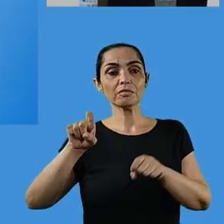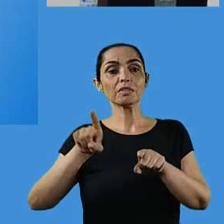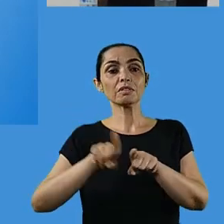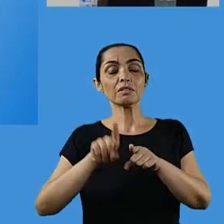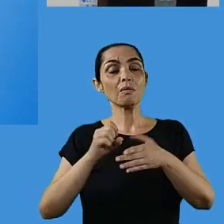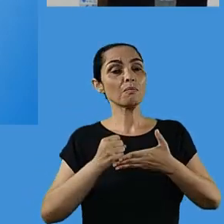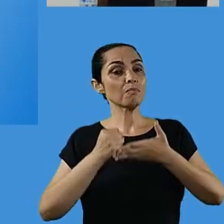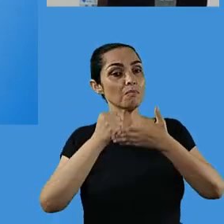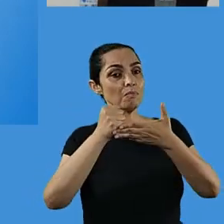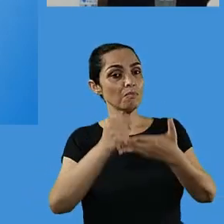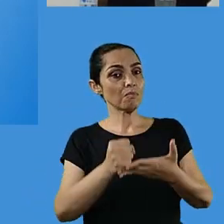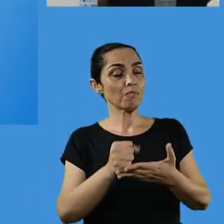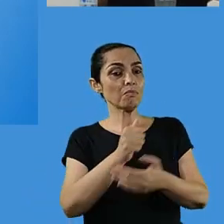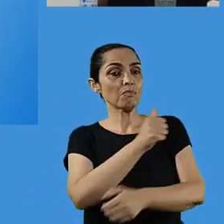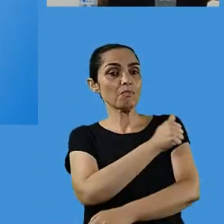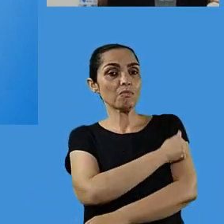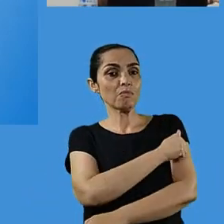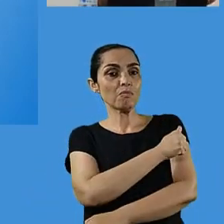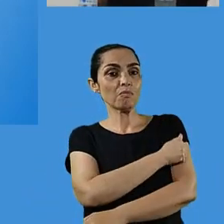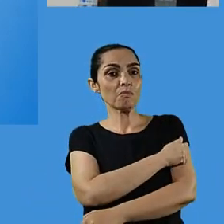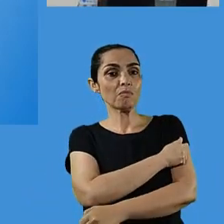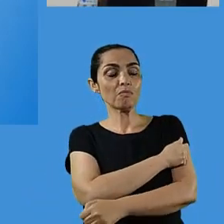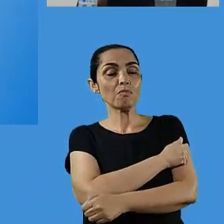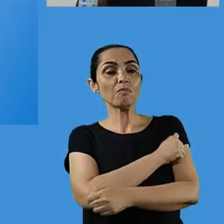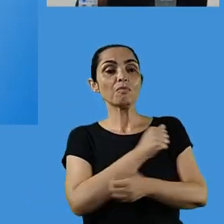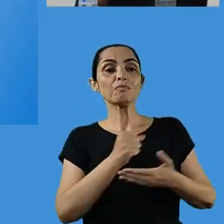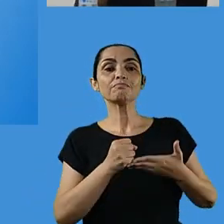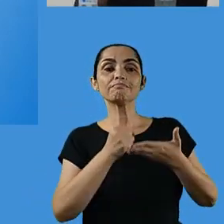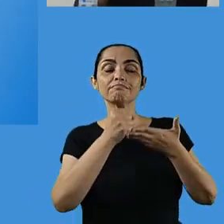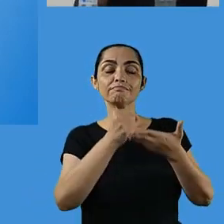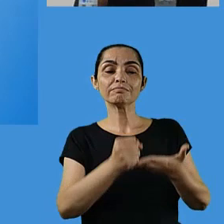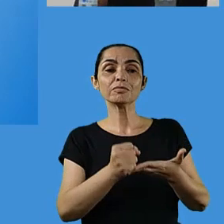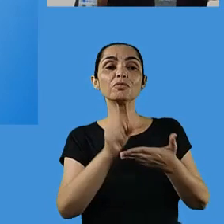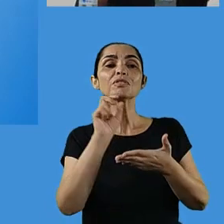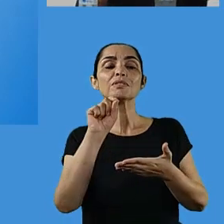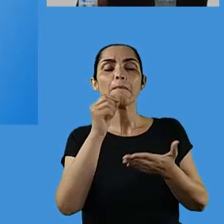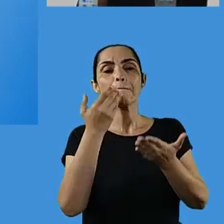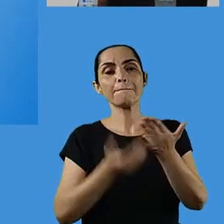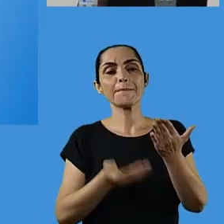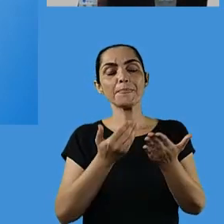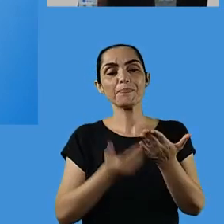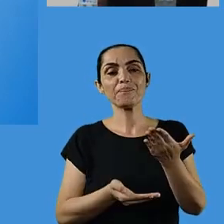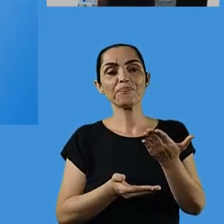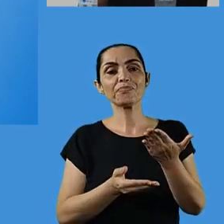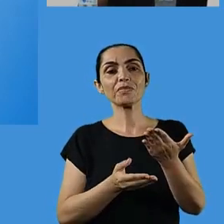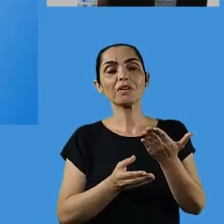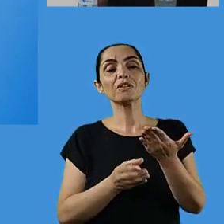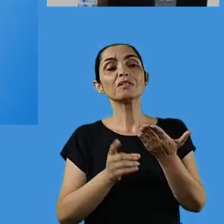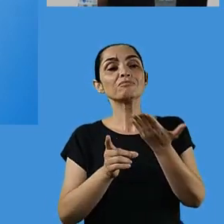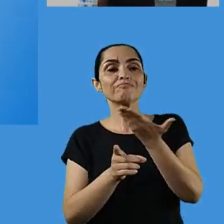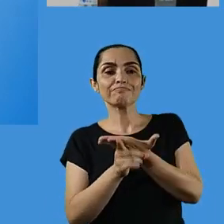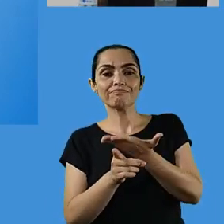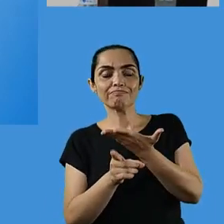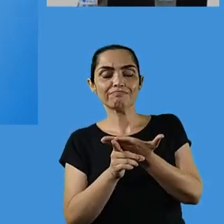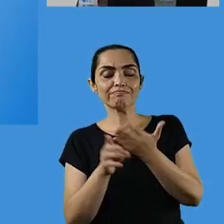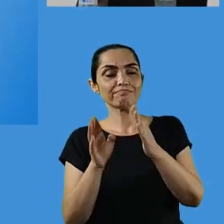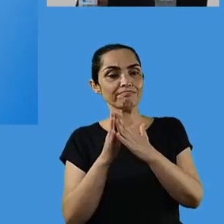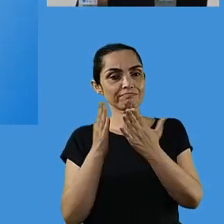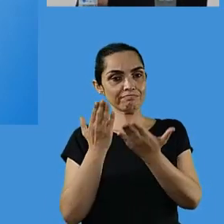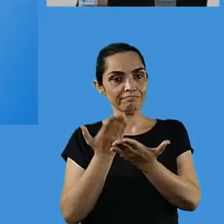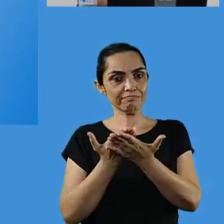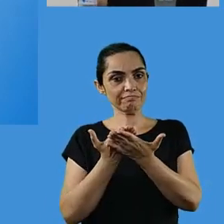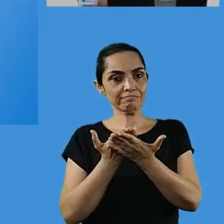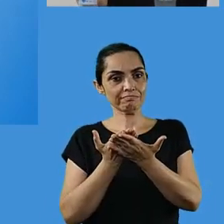multifuncionais no contraturno, onde atua o professor do atendimento educacional especializado,